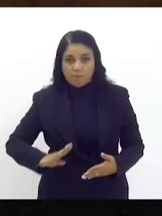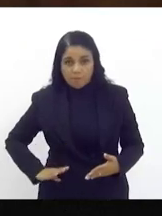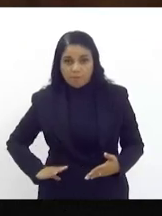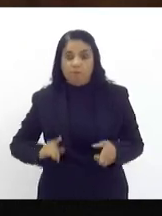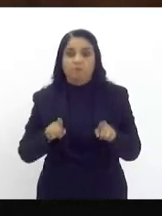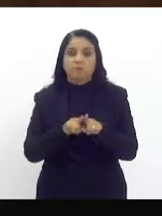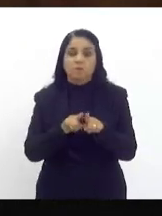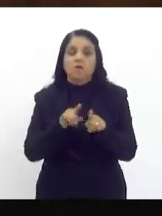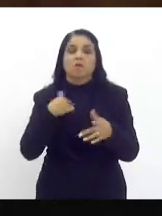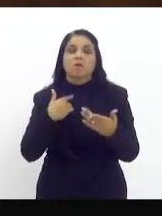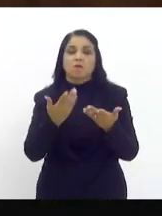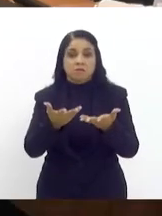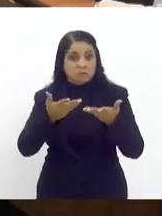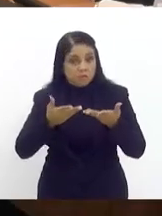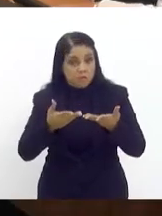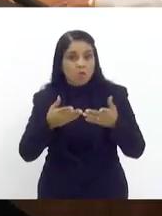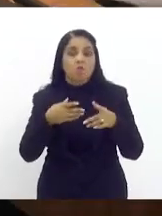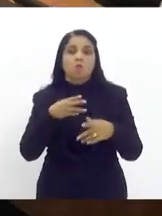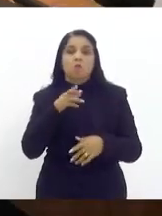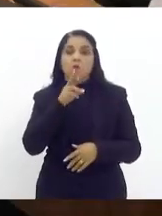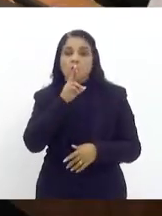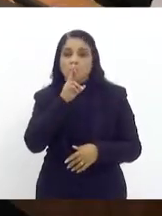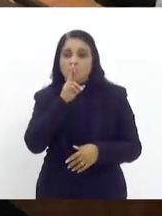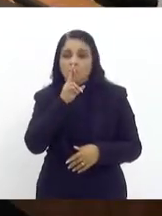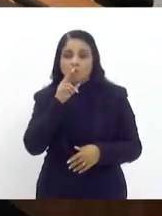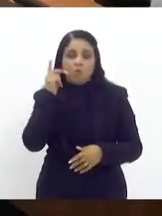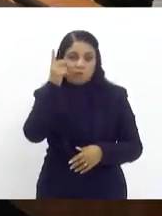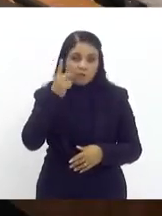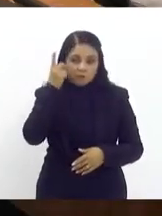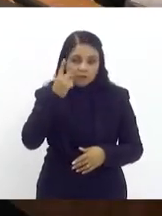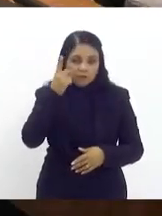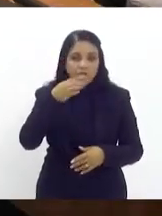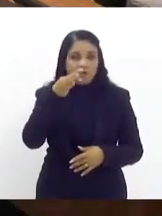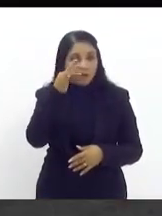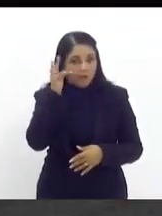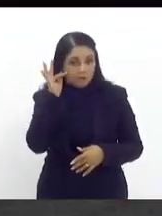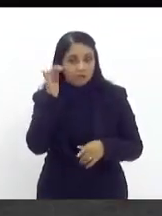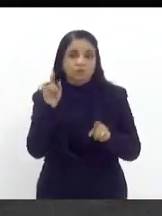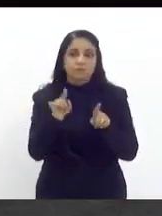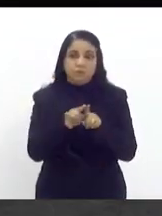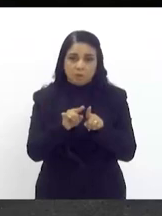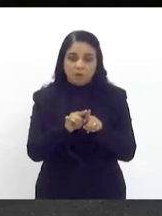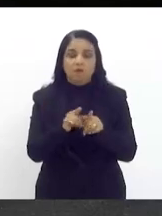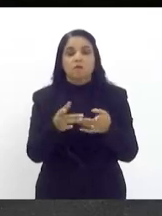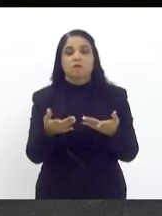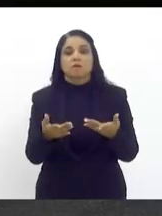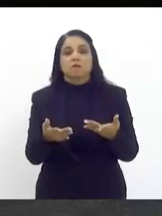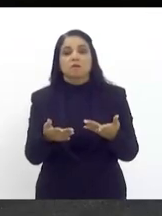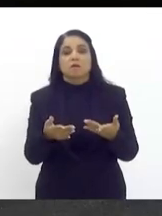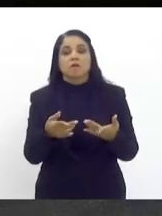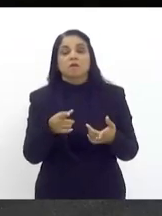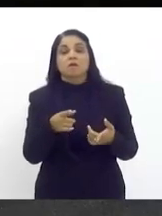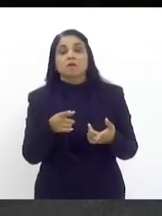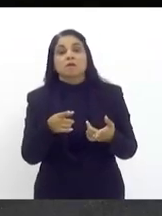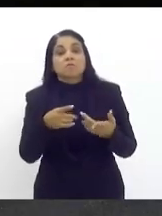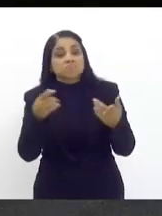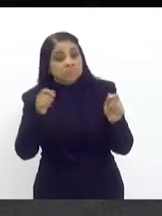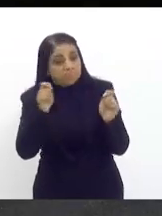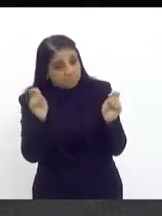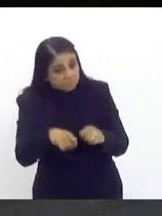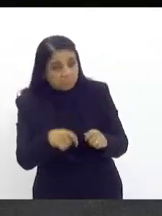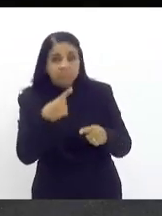Serafini estava nessa reunião, e, naquele momento, houve a sinalização da possibilidade de um